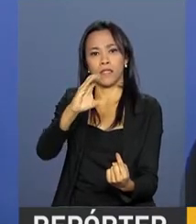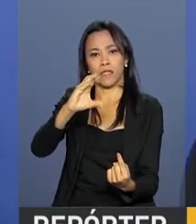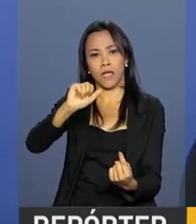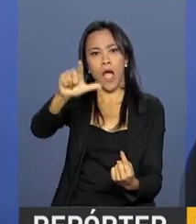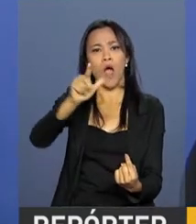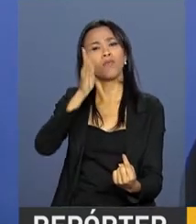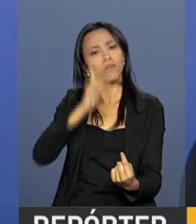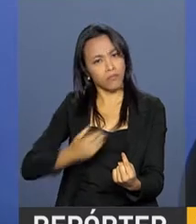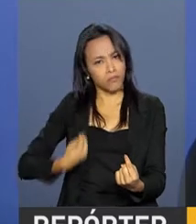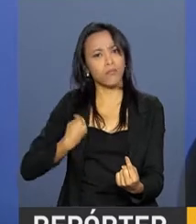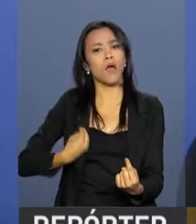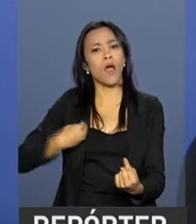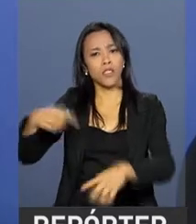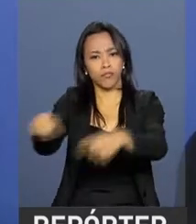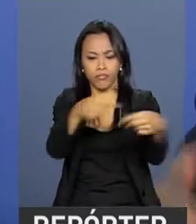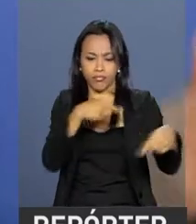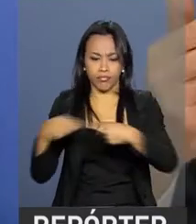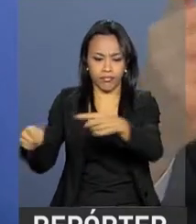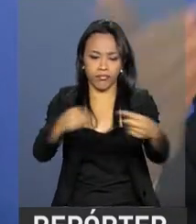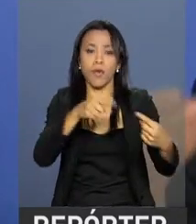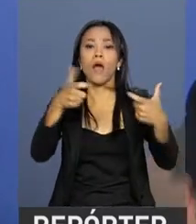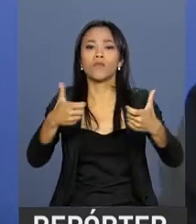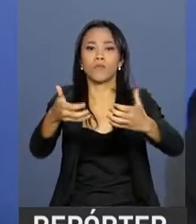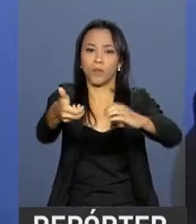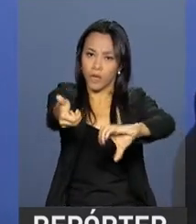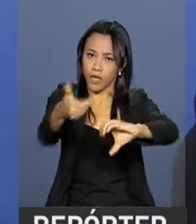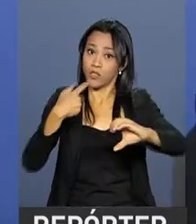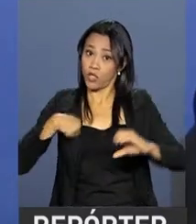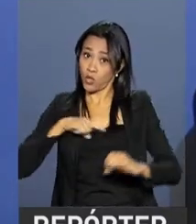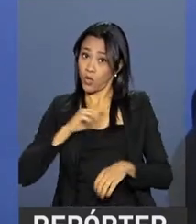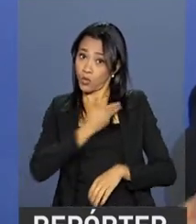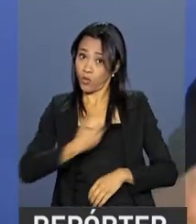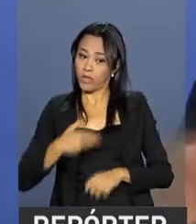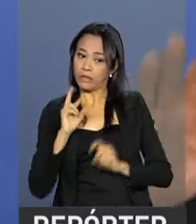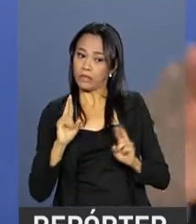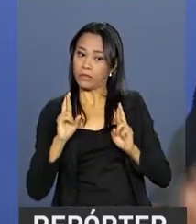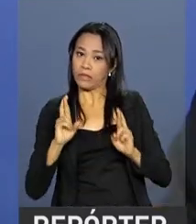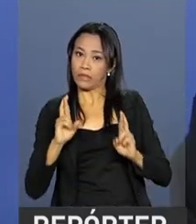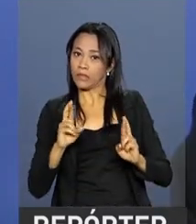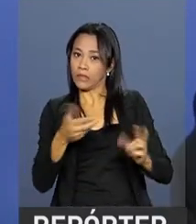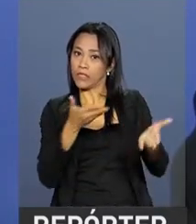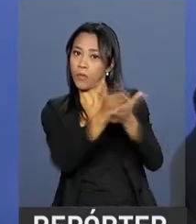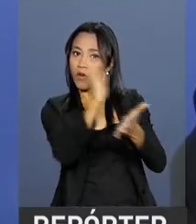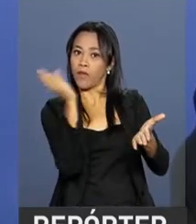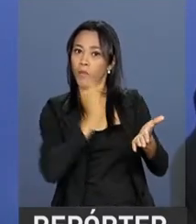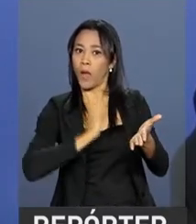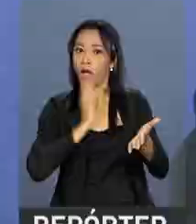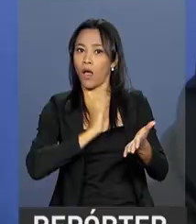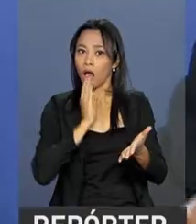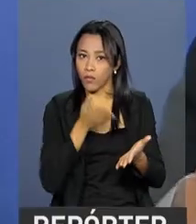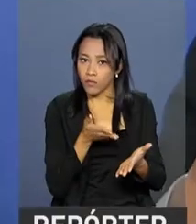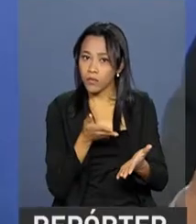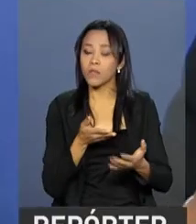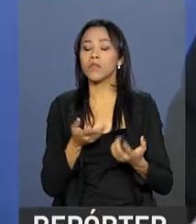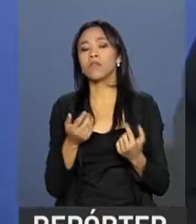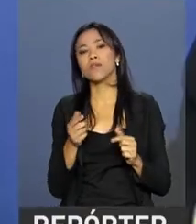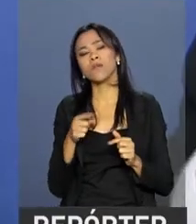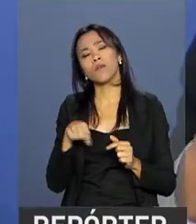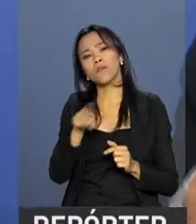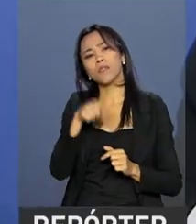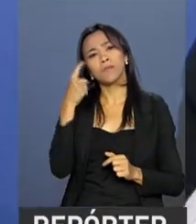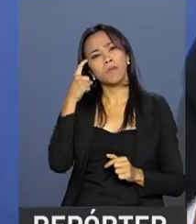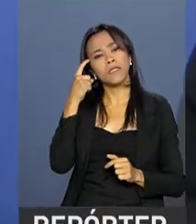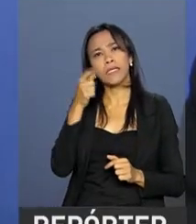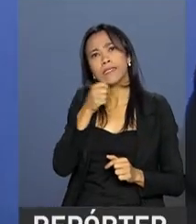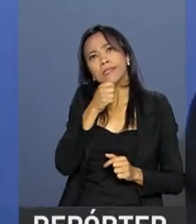no Congresso. Nós esperamos, mas isso é uma expectativa, que seja aprovada o mais rápido possível. Vamos supor que não seja